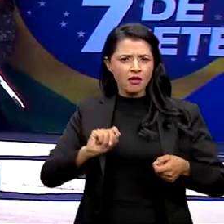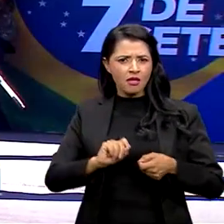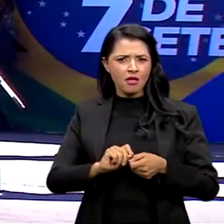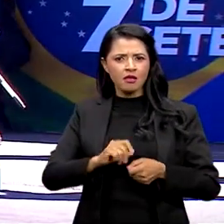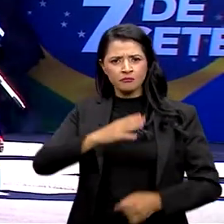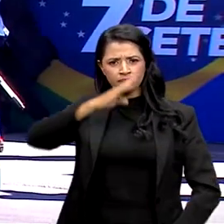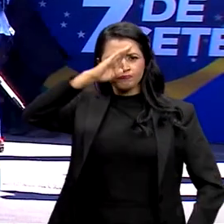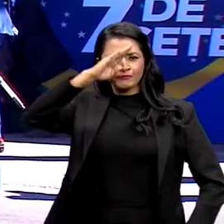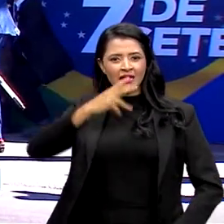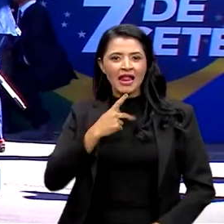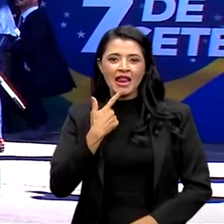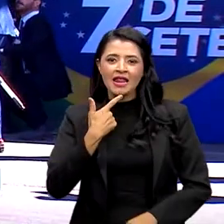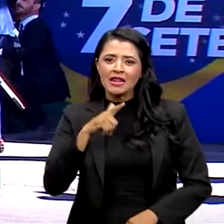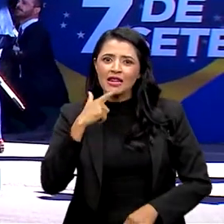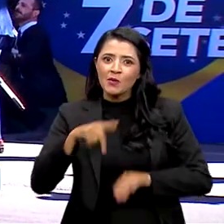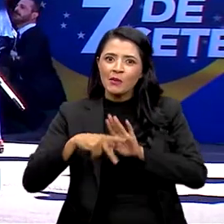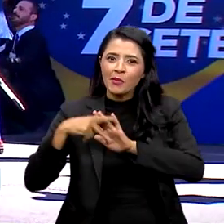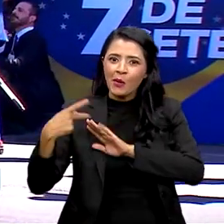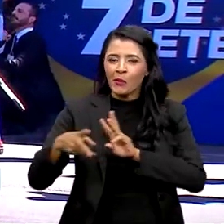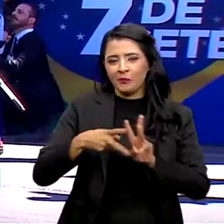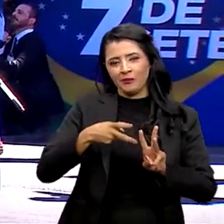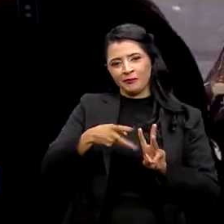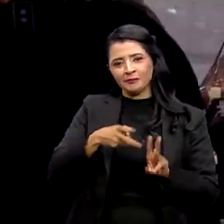saudações na língua nativa.